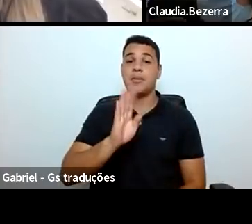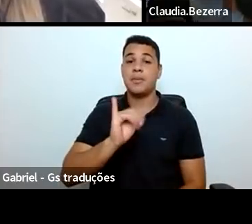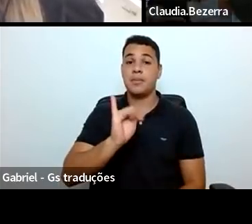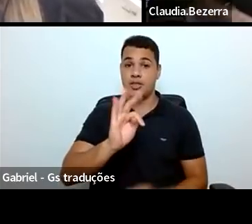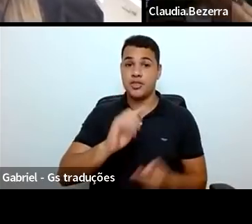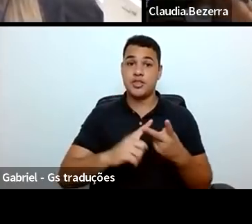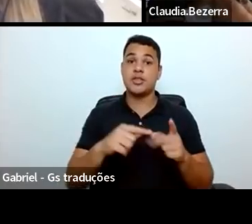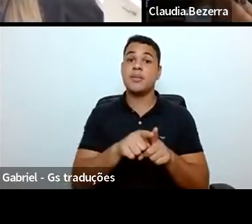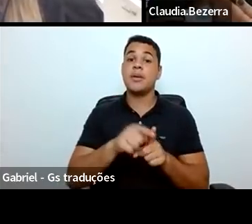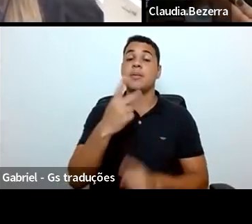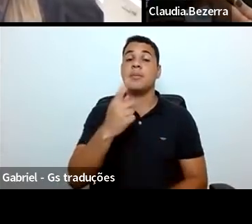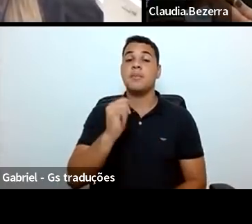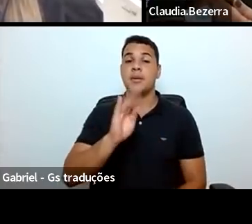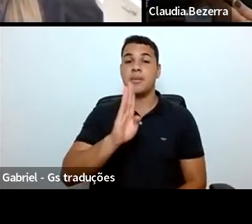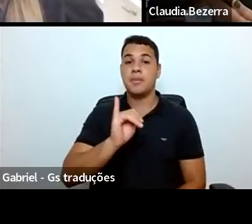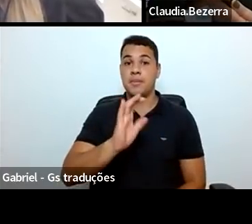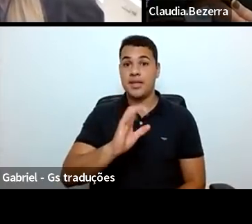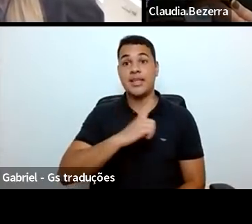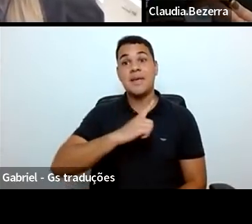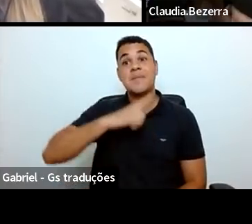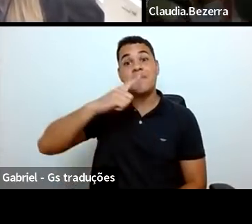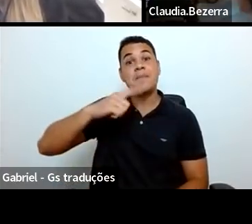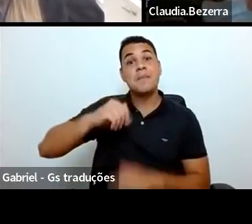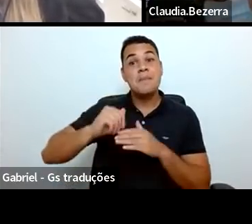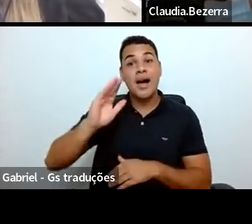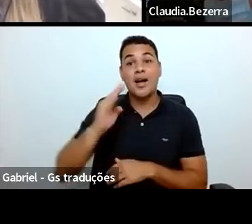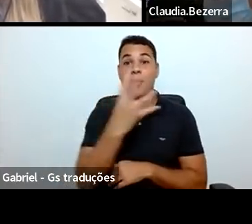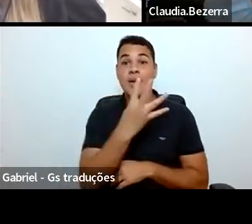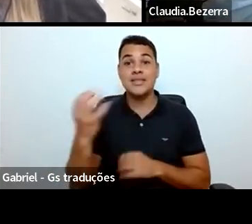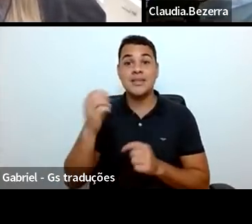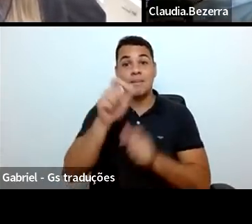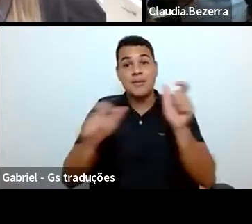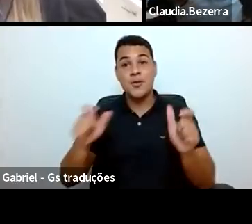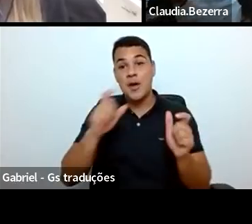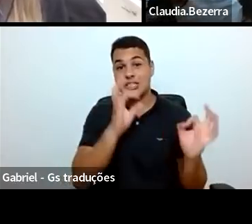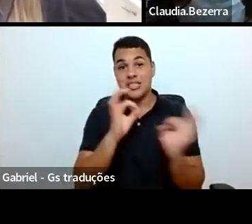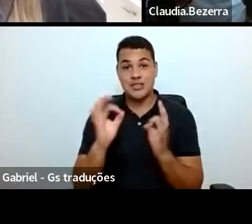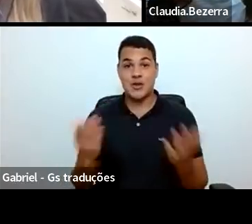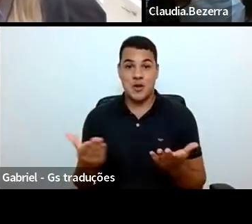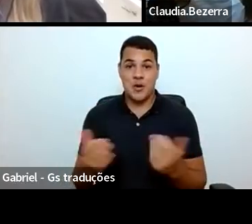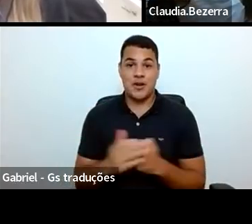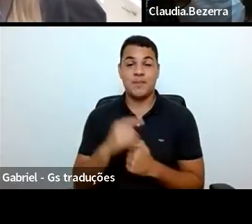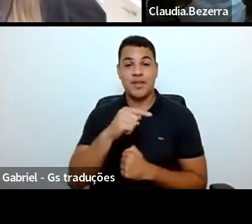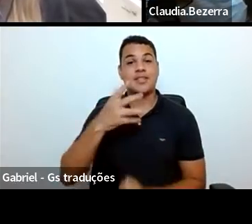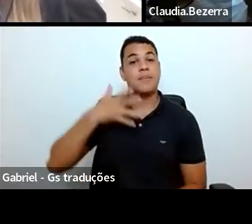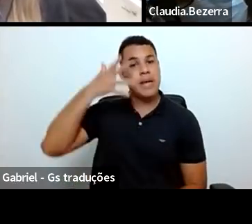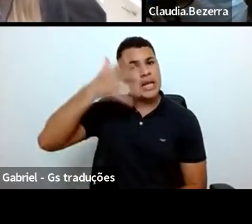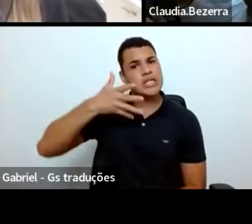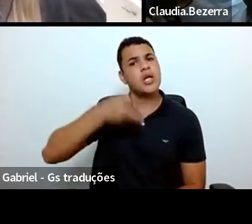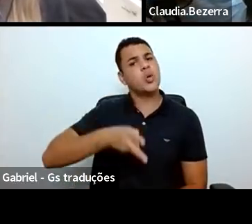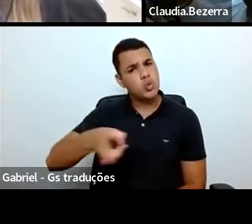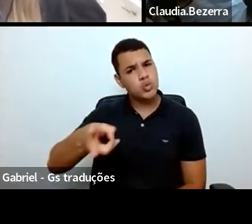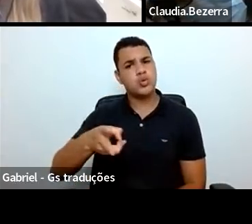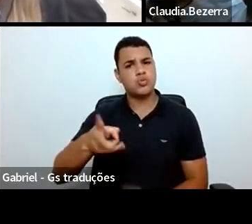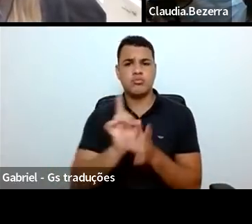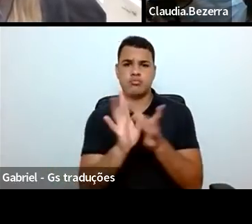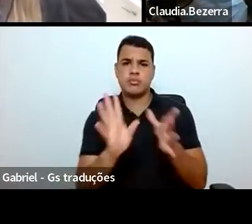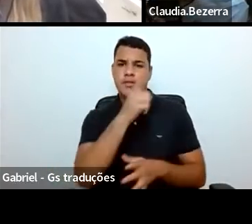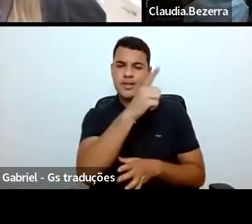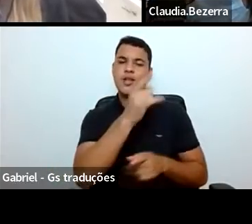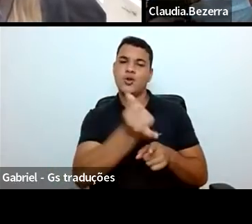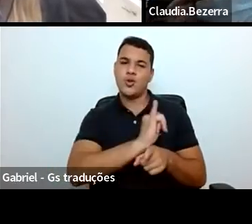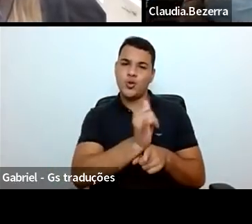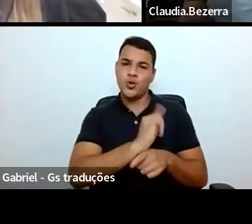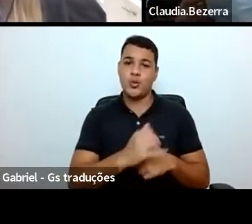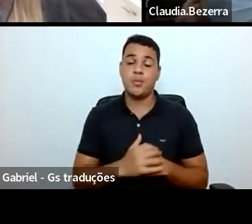temos mais de 400 pessoas assistindo aqui, nos acompanhando essa manhã, essa palestra continua disponível no YouTube, então, para